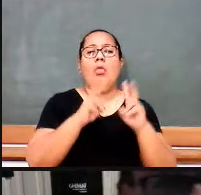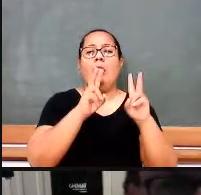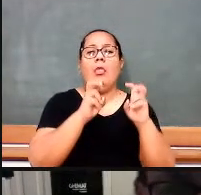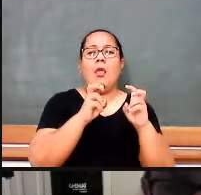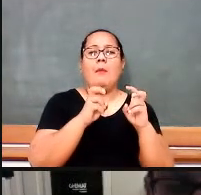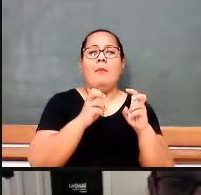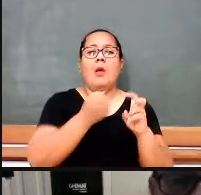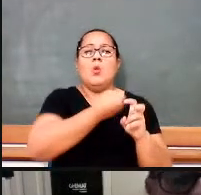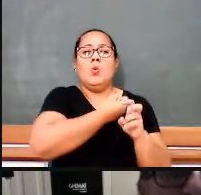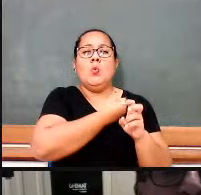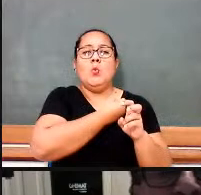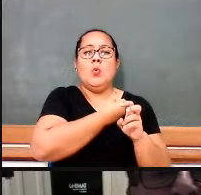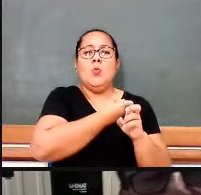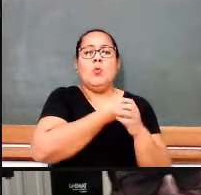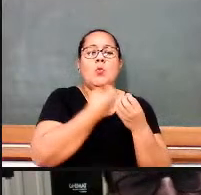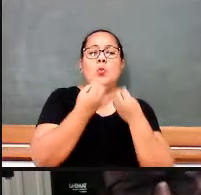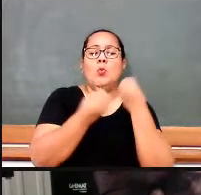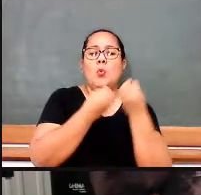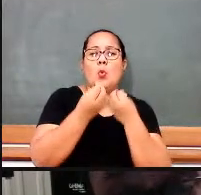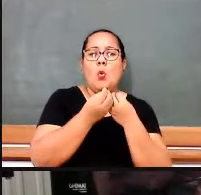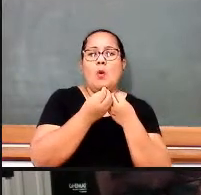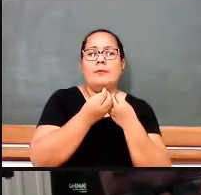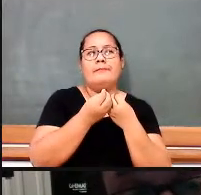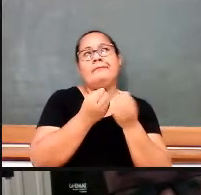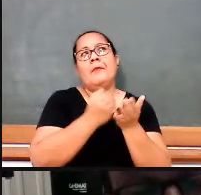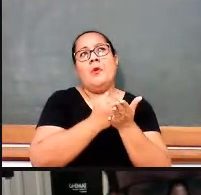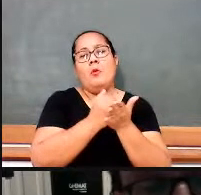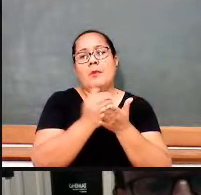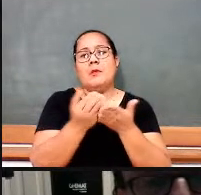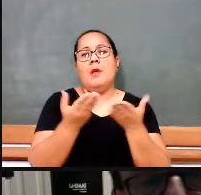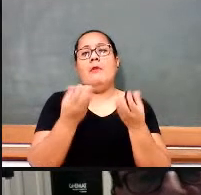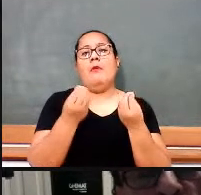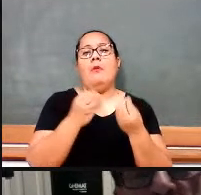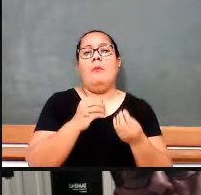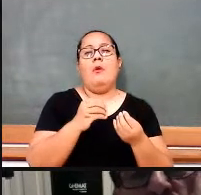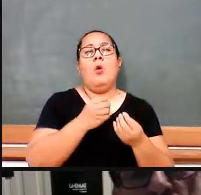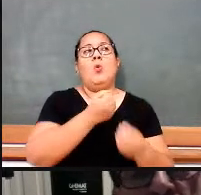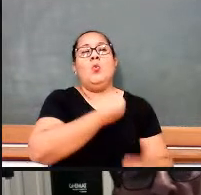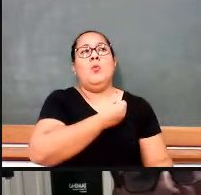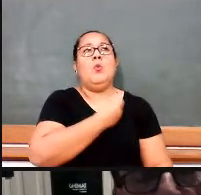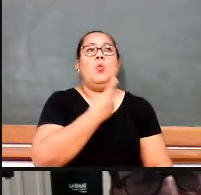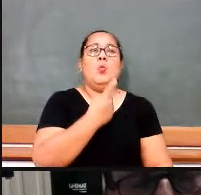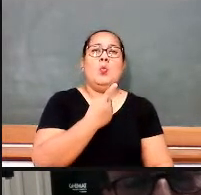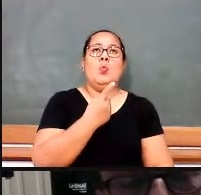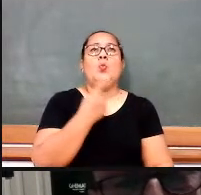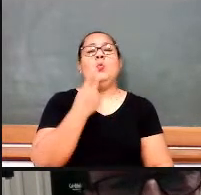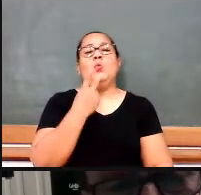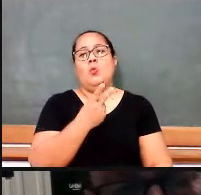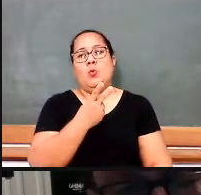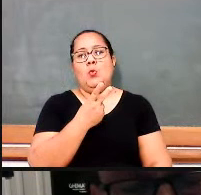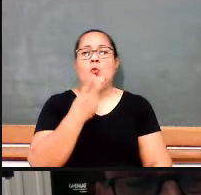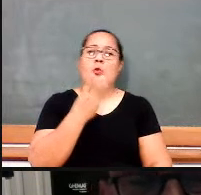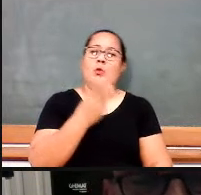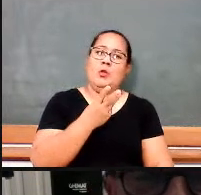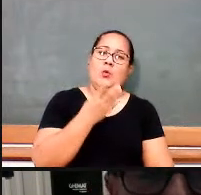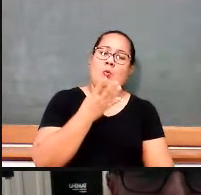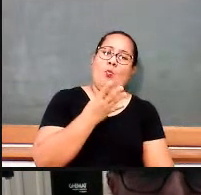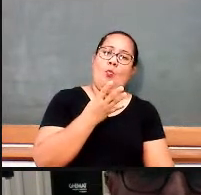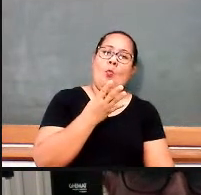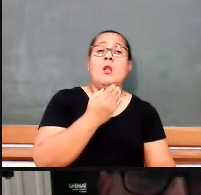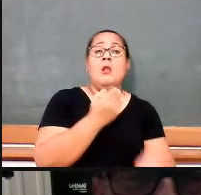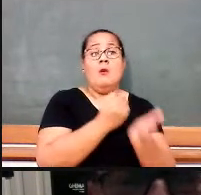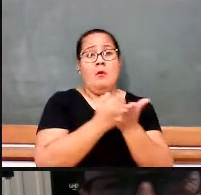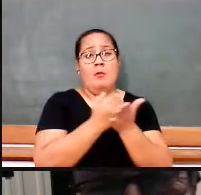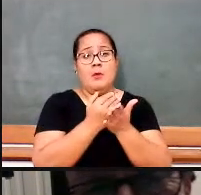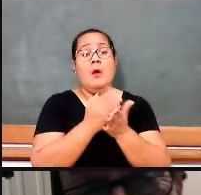guias curriculares? Bom, se começava pela álgebra. Número é uma coisa muito difícil em tempos de tratar